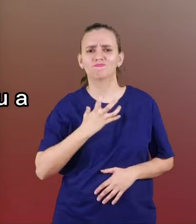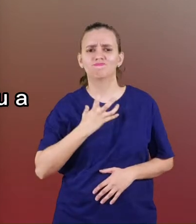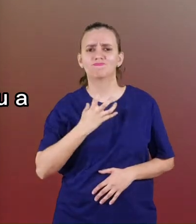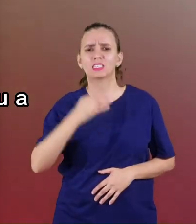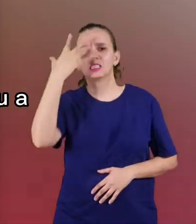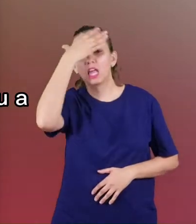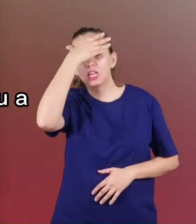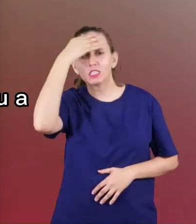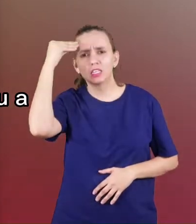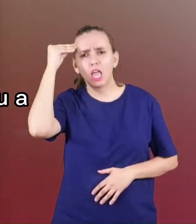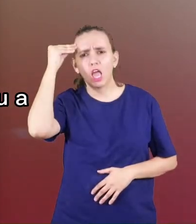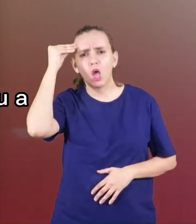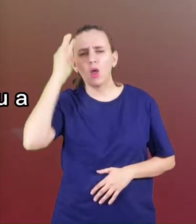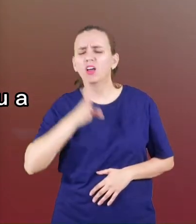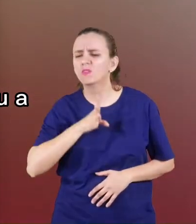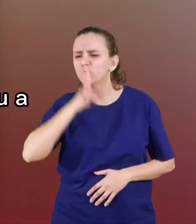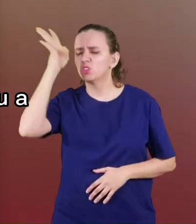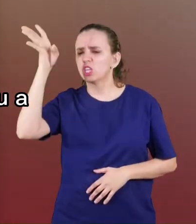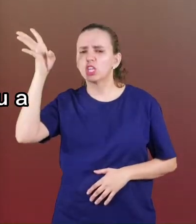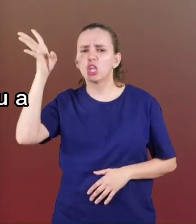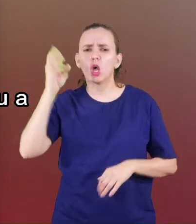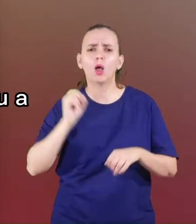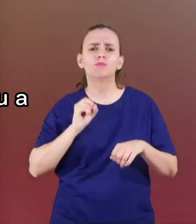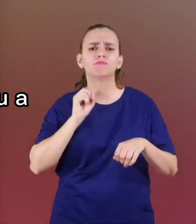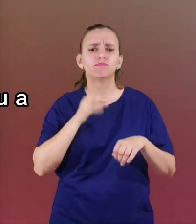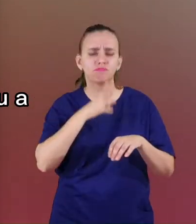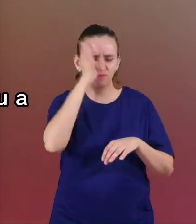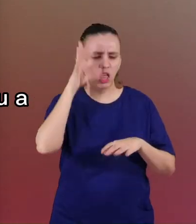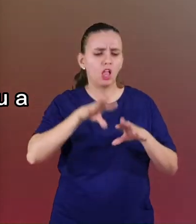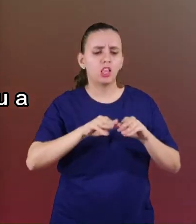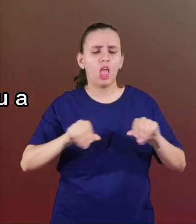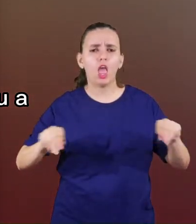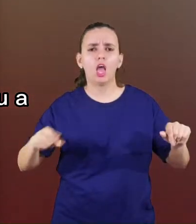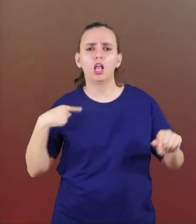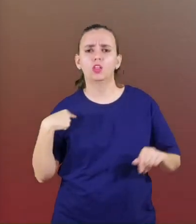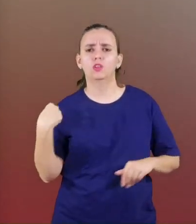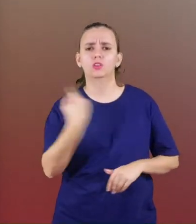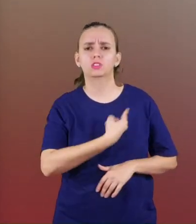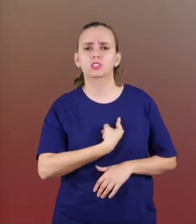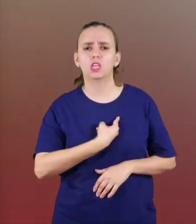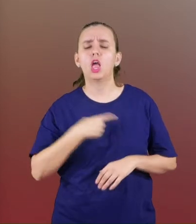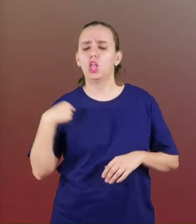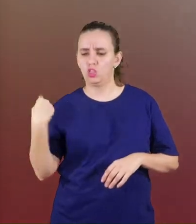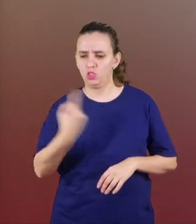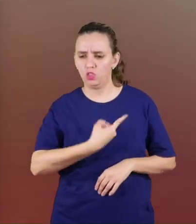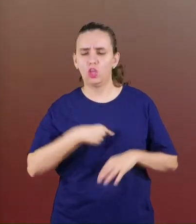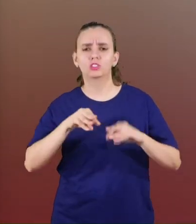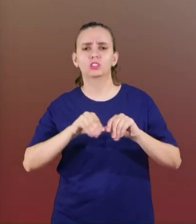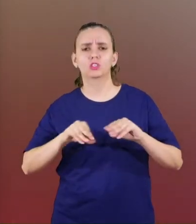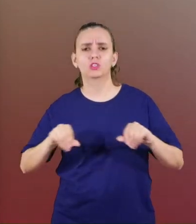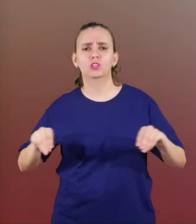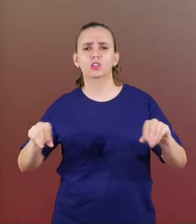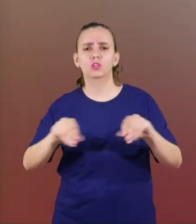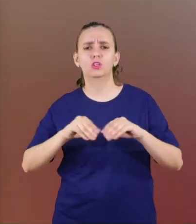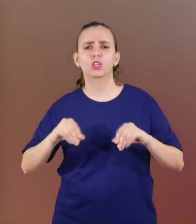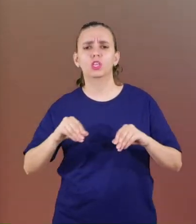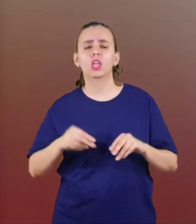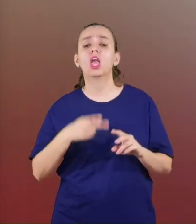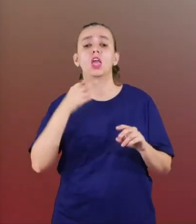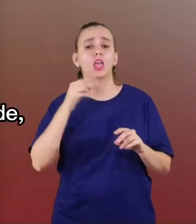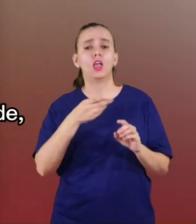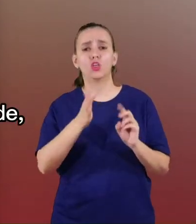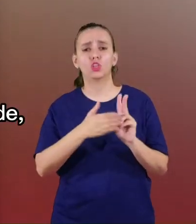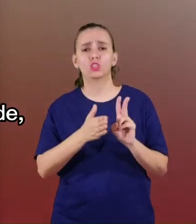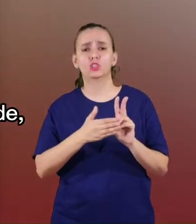esqueceu ele que quando invadiu a nossa terra, nosso território, todo